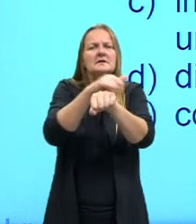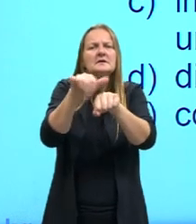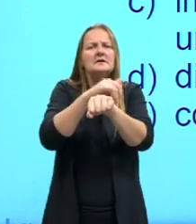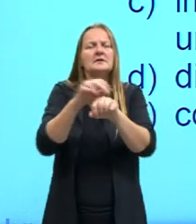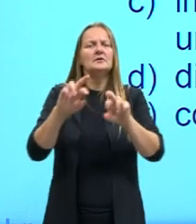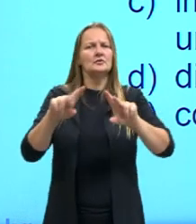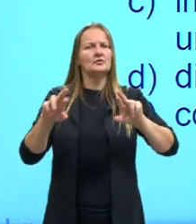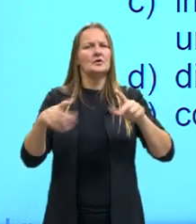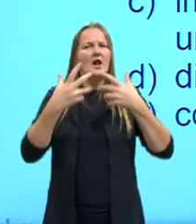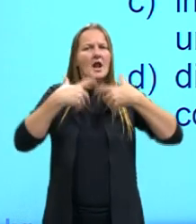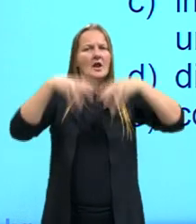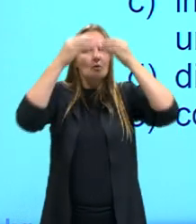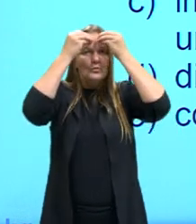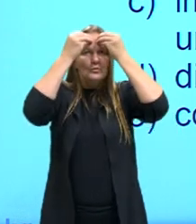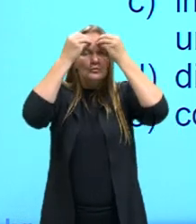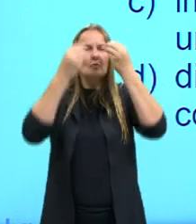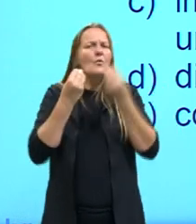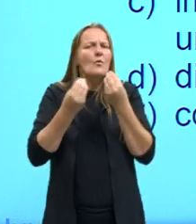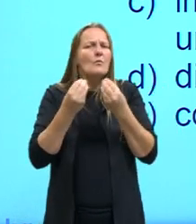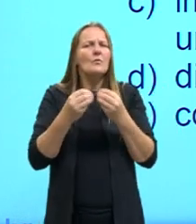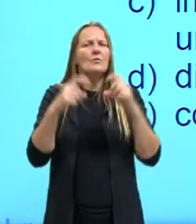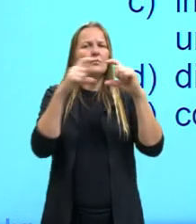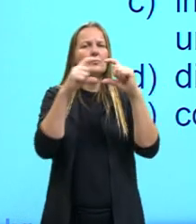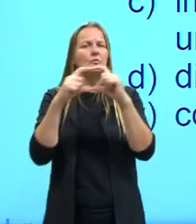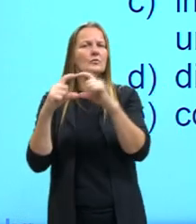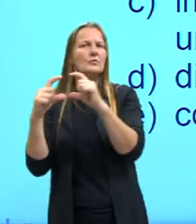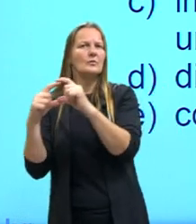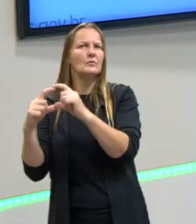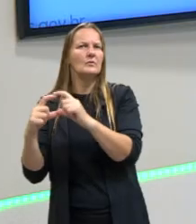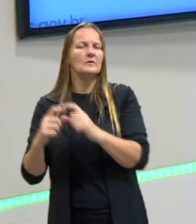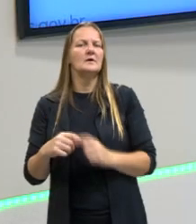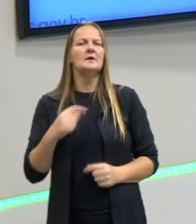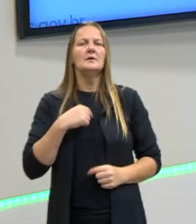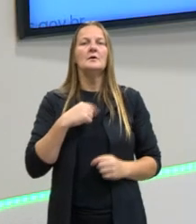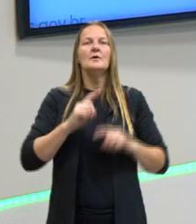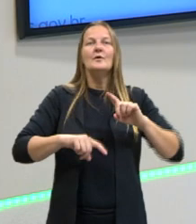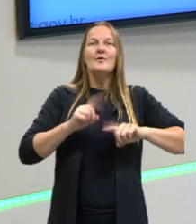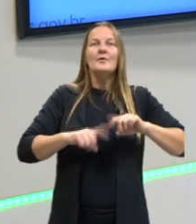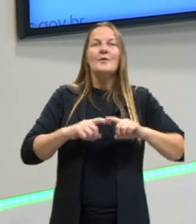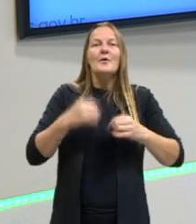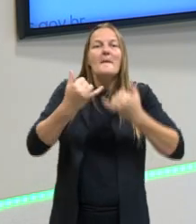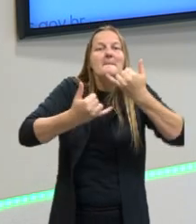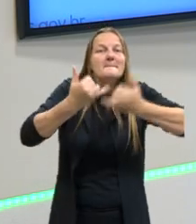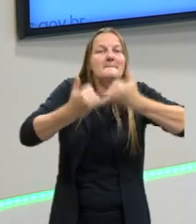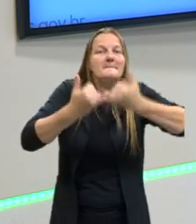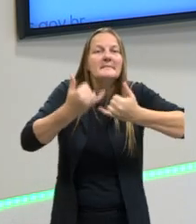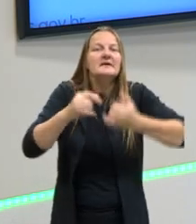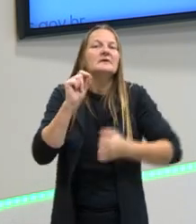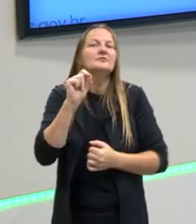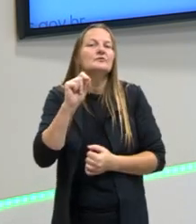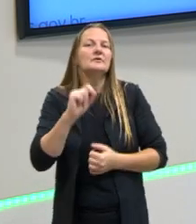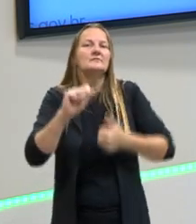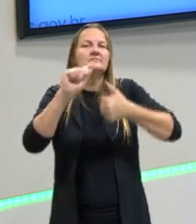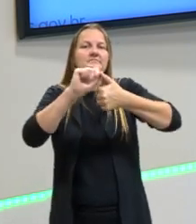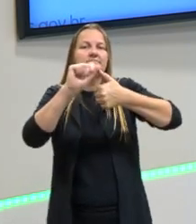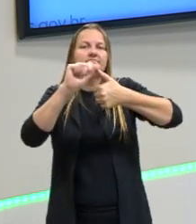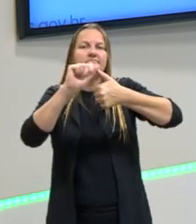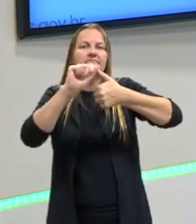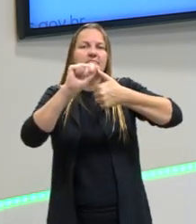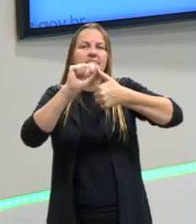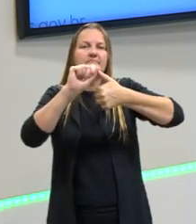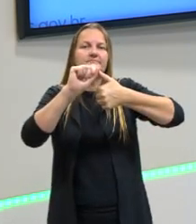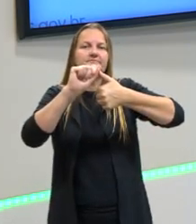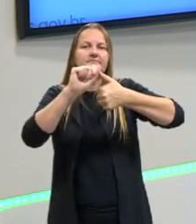diferentes linguagens esse cartoon essa tirinha produz humor brincando com o A letra A